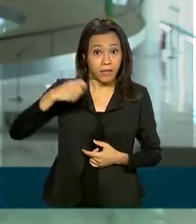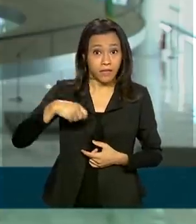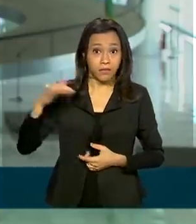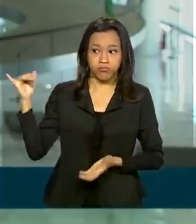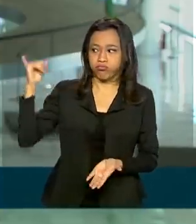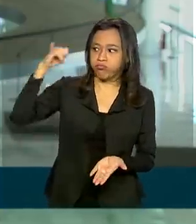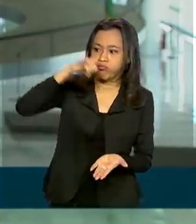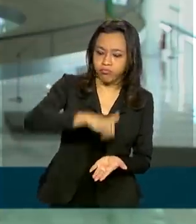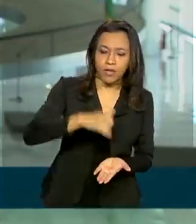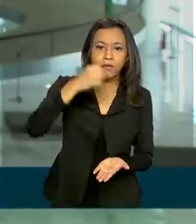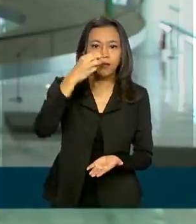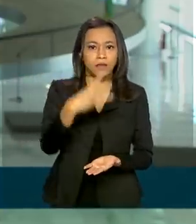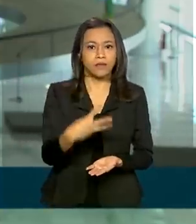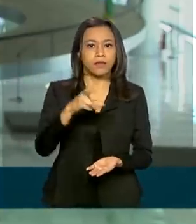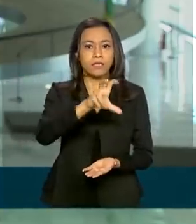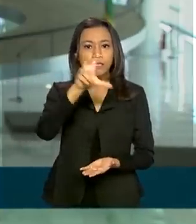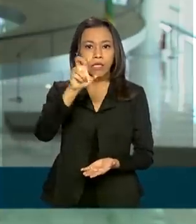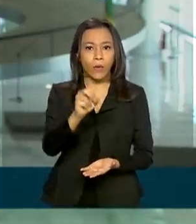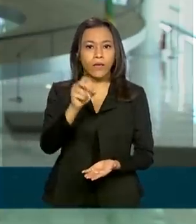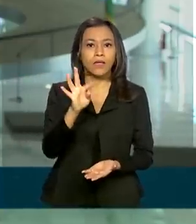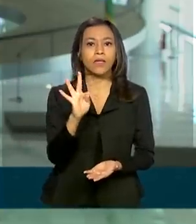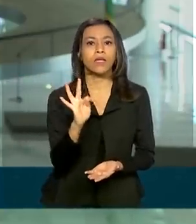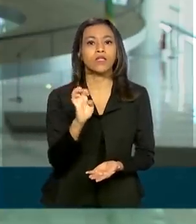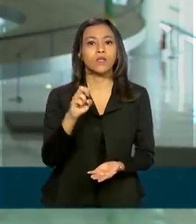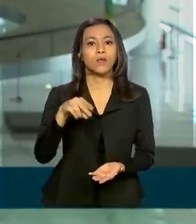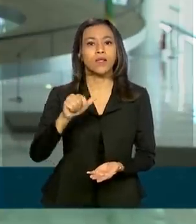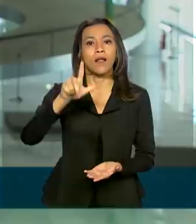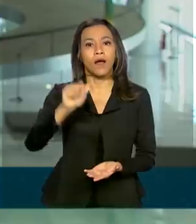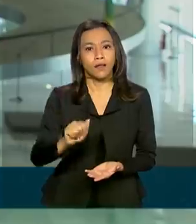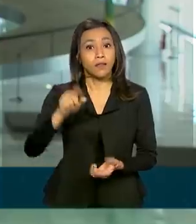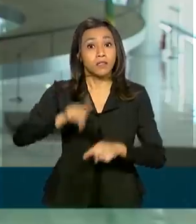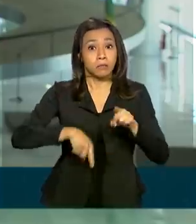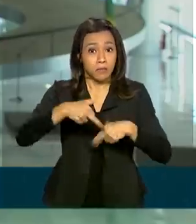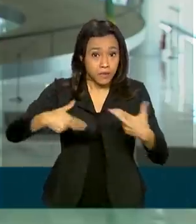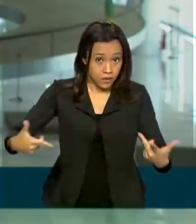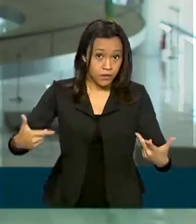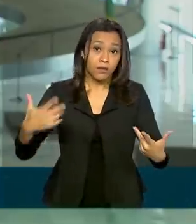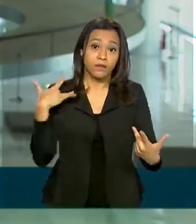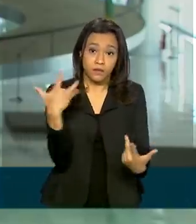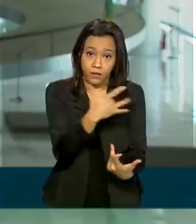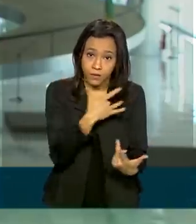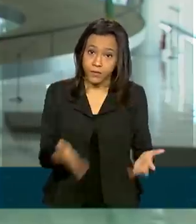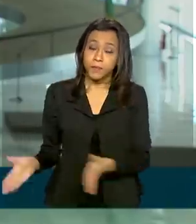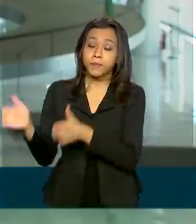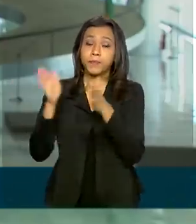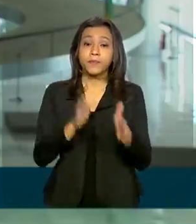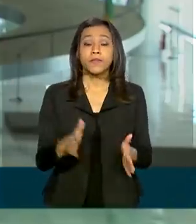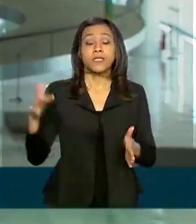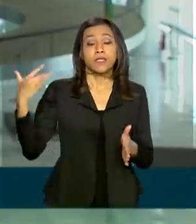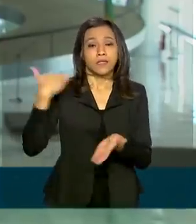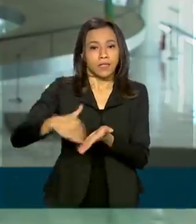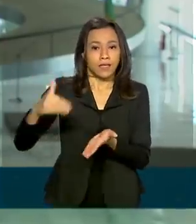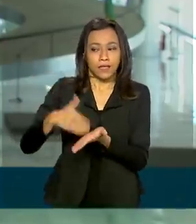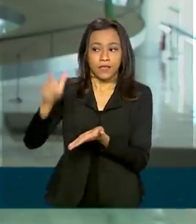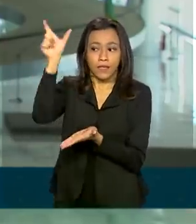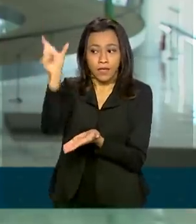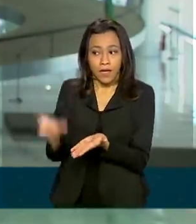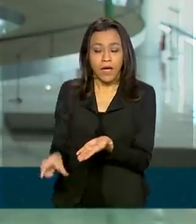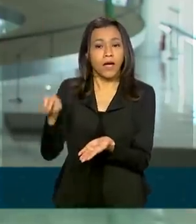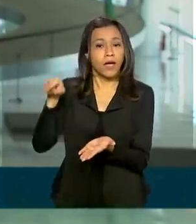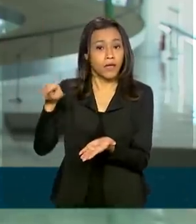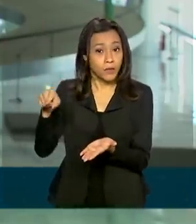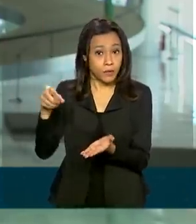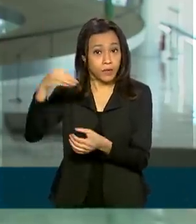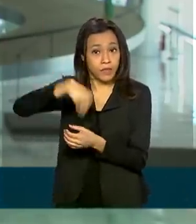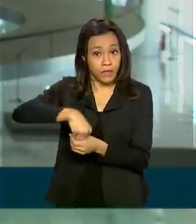350 toneladas de materiais de saúde. E o secretário de Produtos de Defesa do Ministério da Defesa,